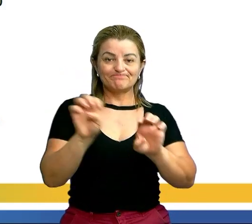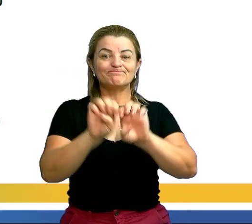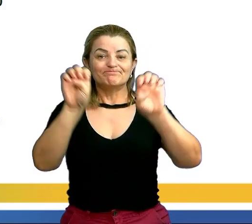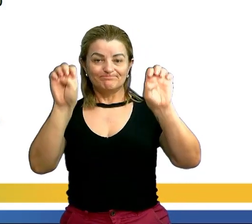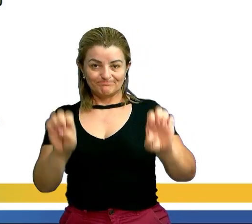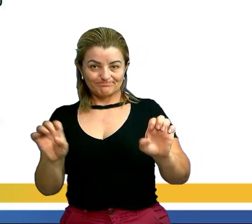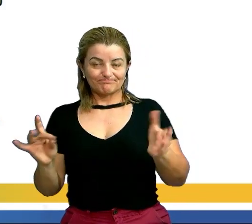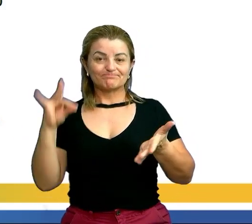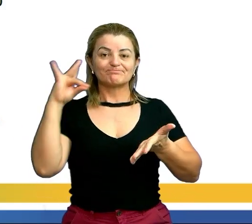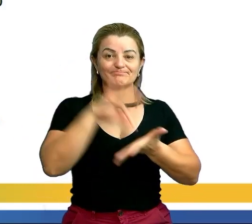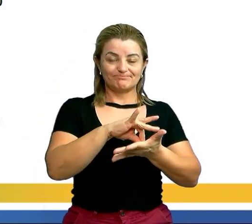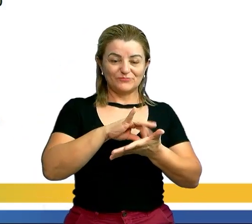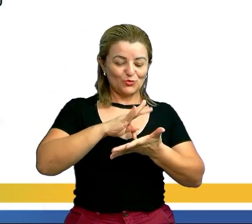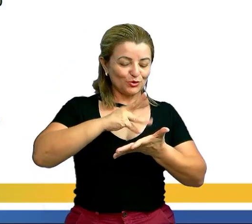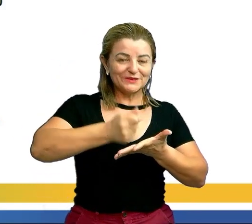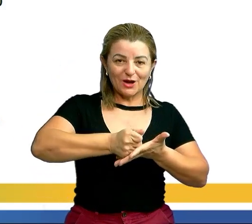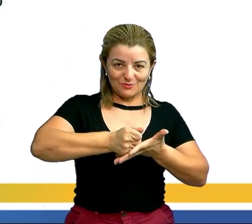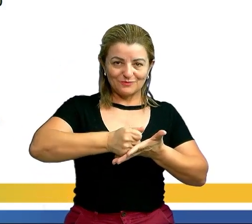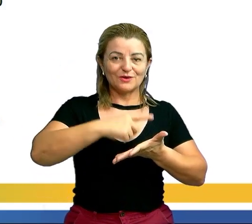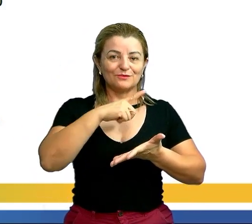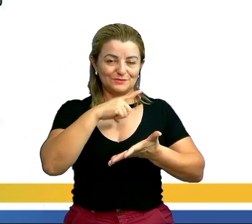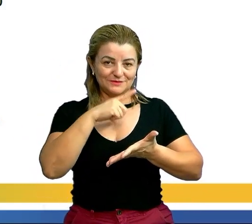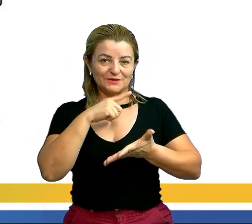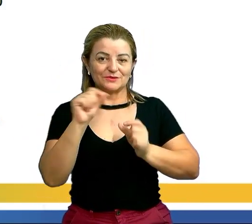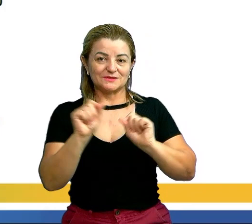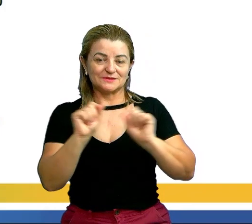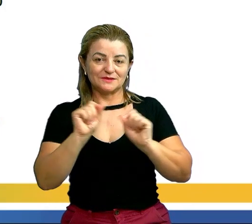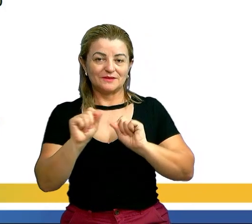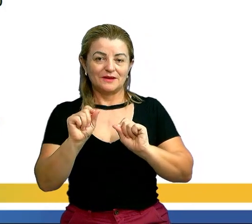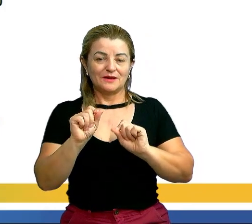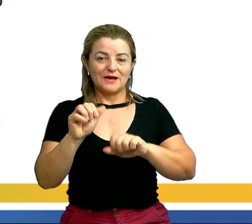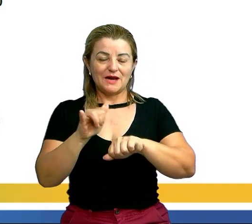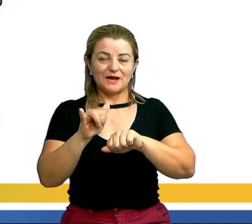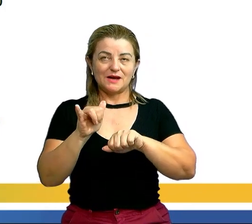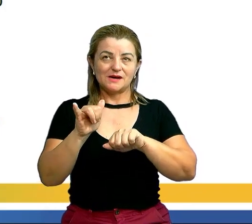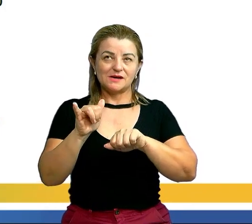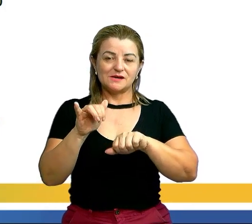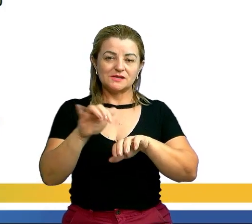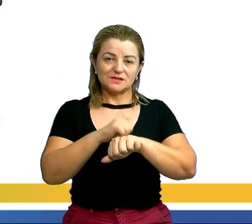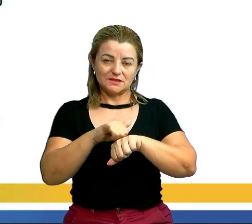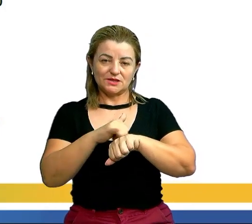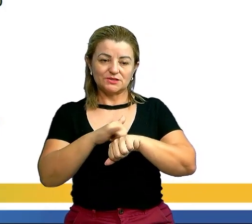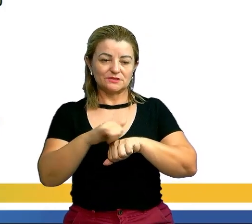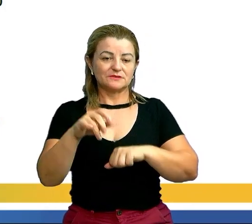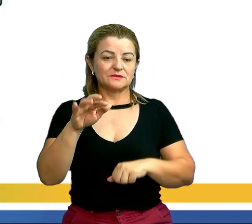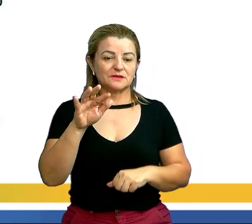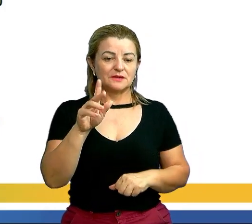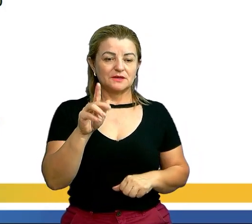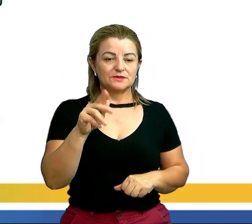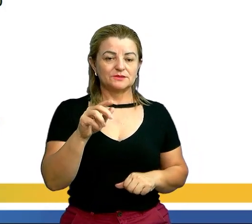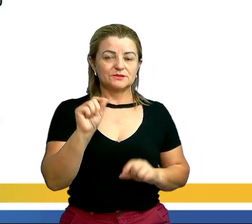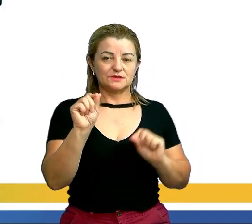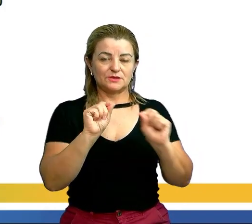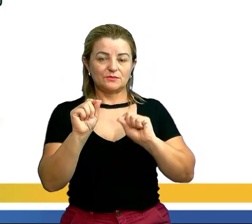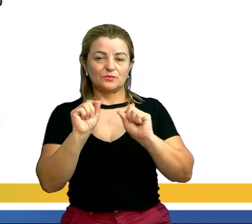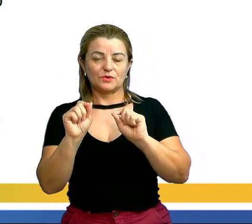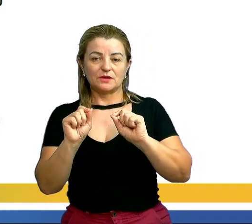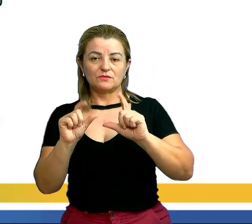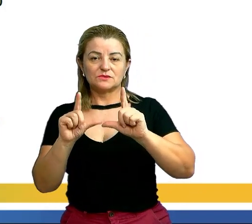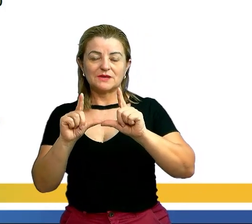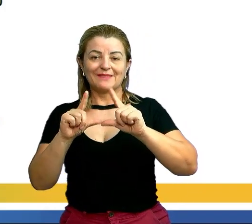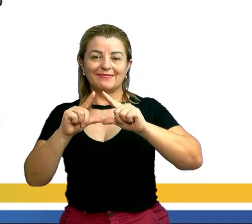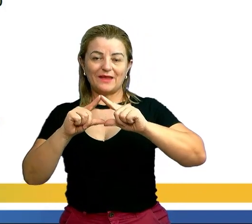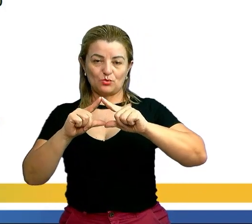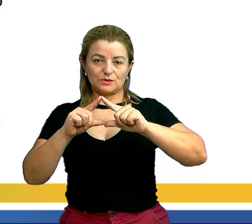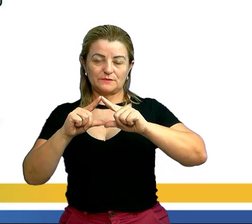for completa, eu vou ter que trabalhar a fórmula de Bhaskara, que é menos B, mais ou menos raiz de delta, dividido por